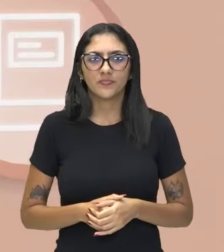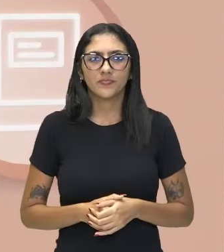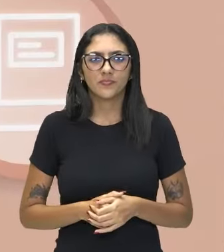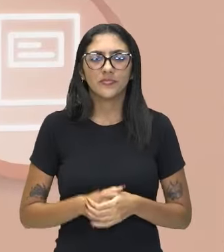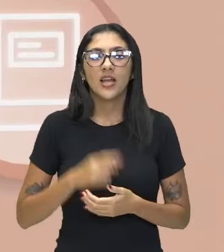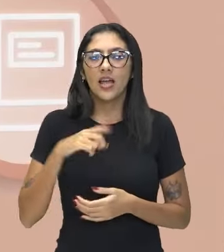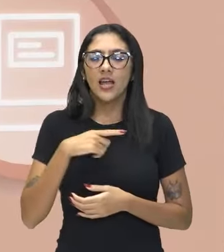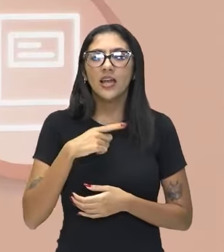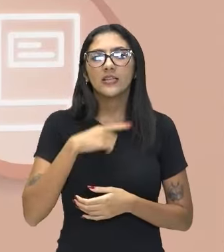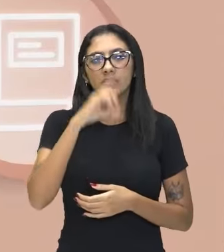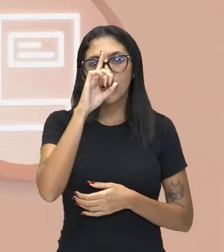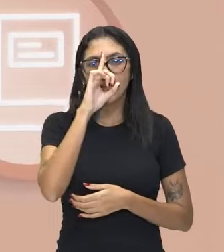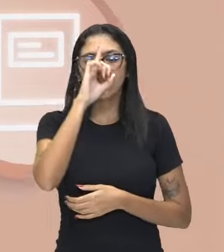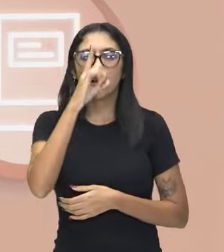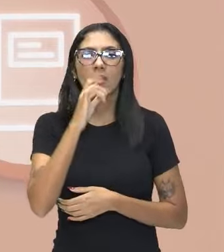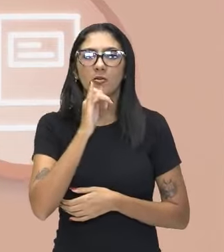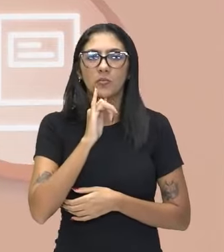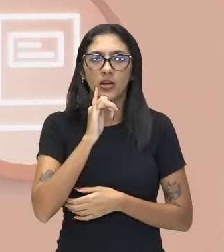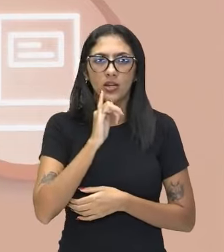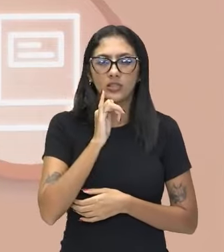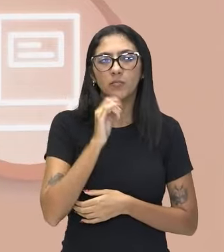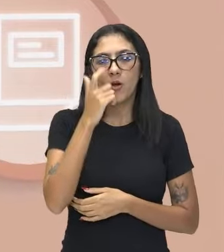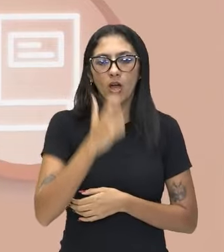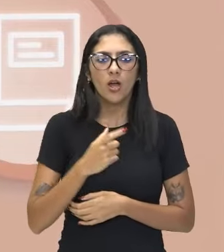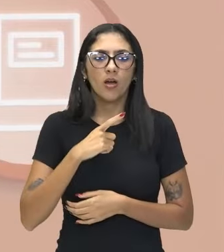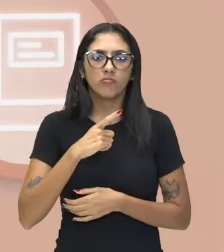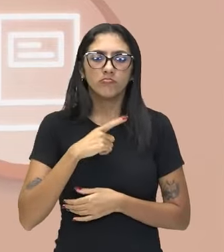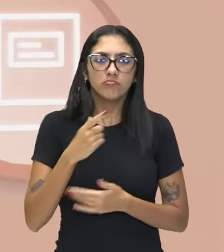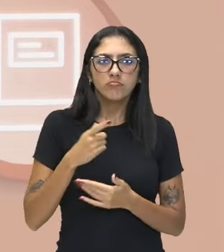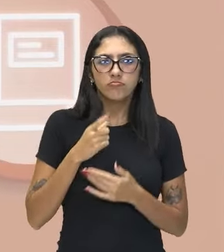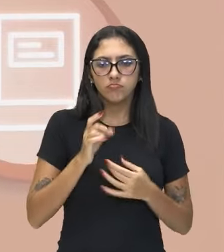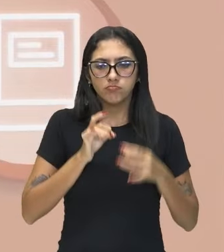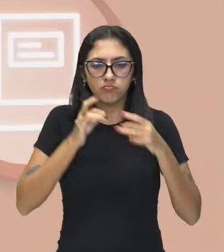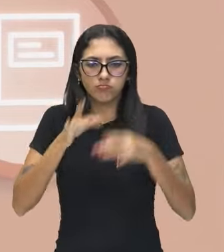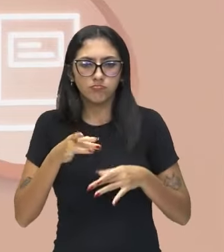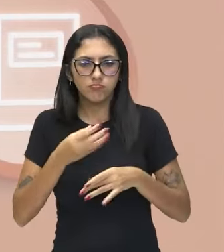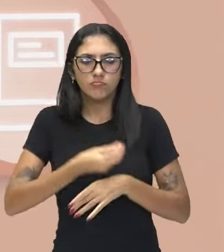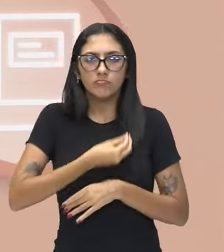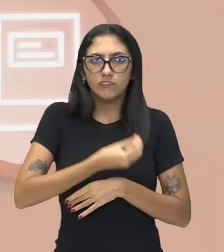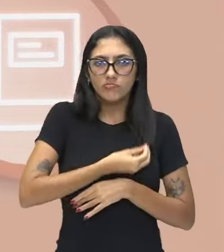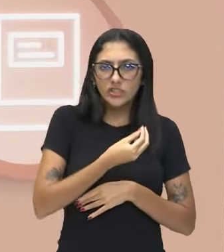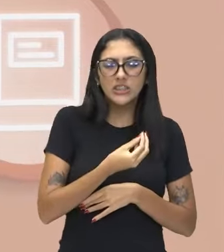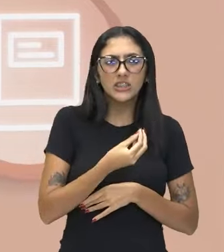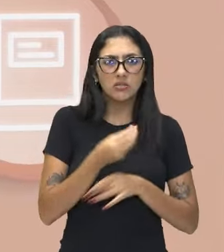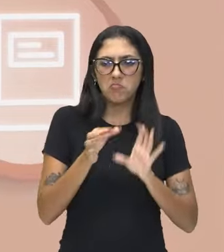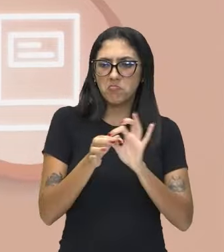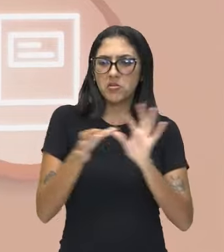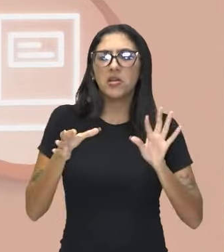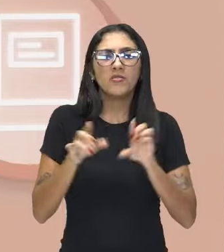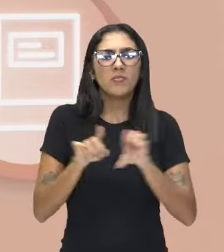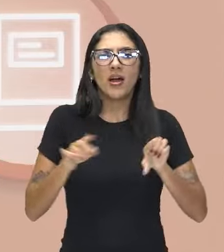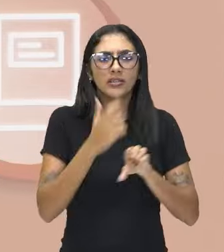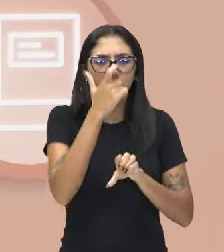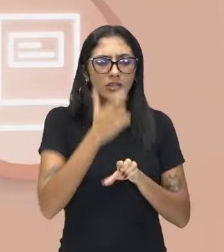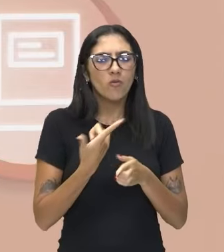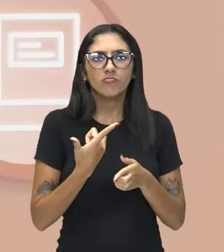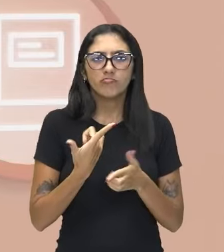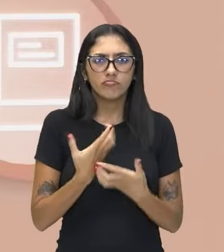a ideia. fui lançado, fui jogado a esse mundo, mas eu sou um nada,